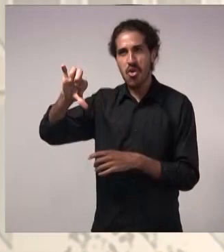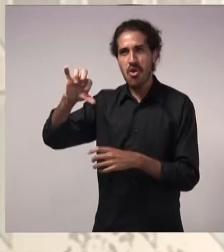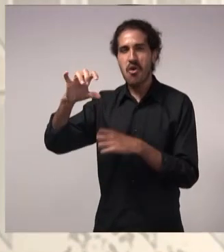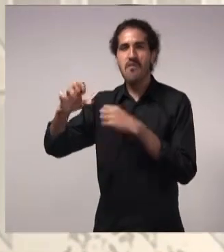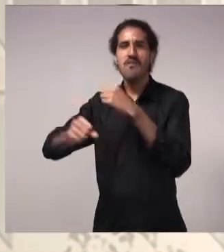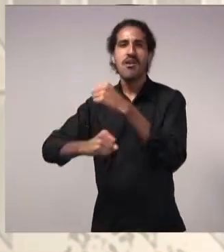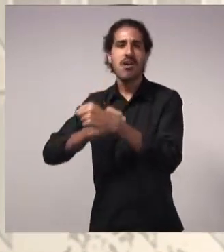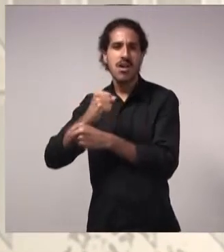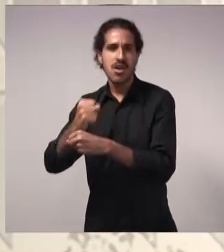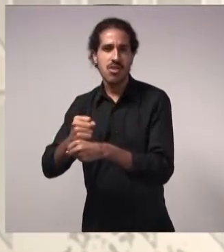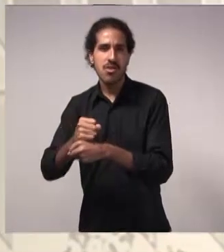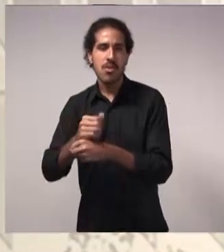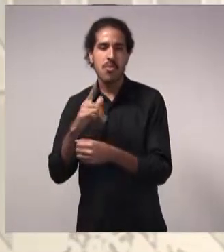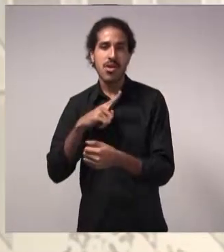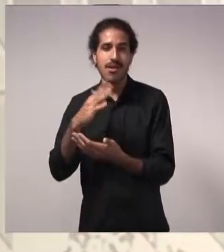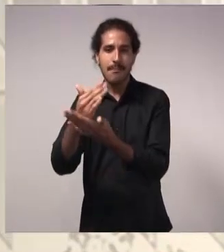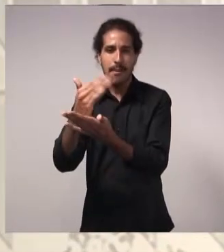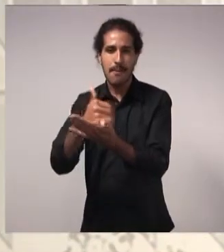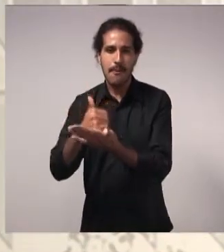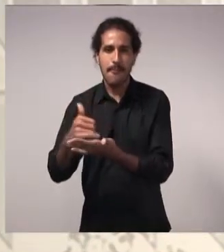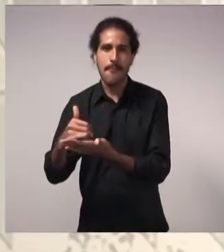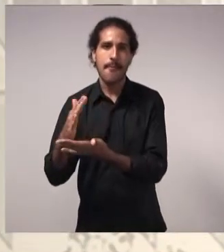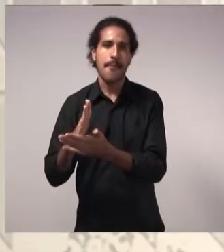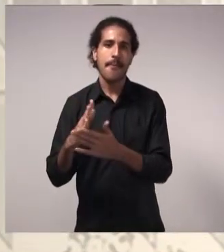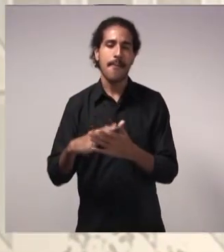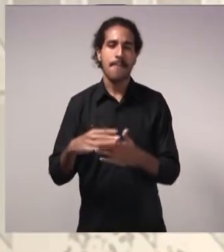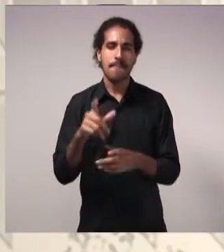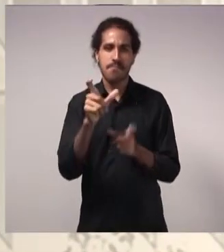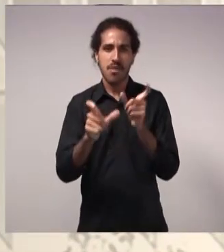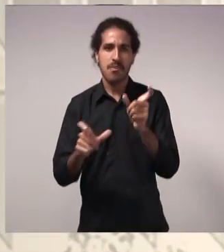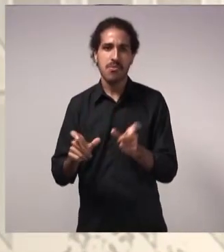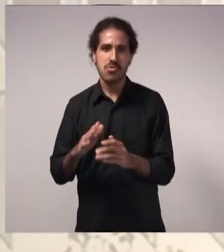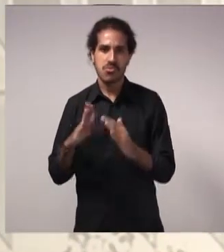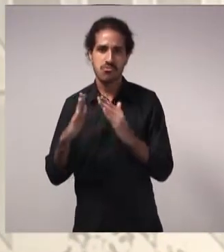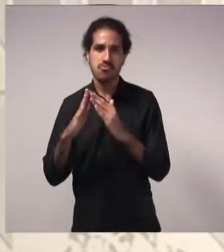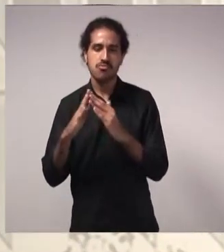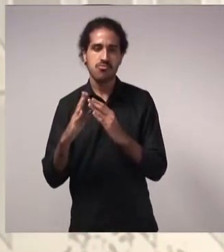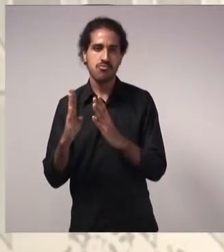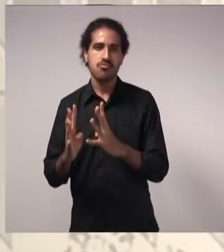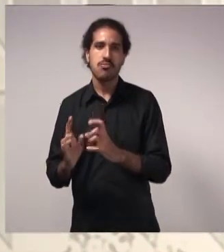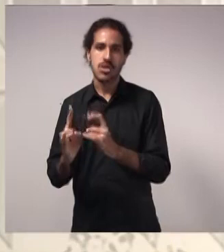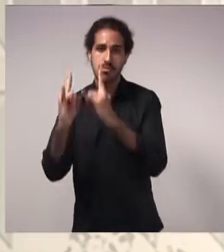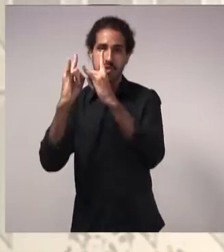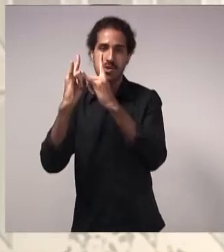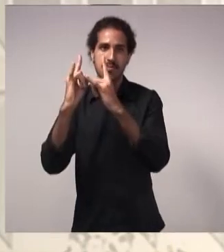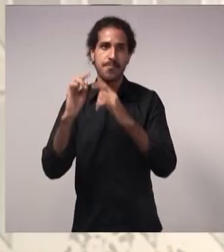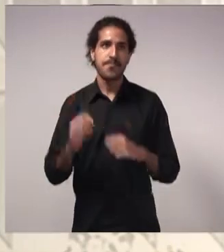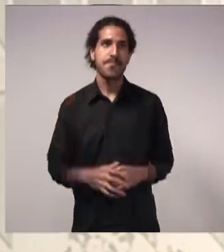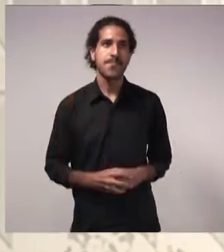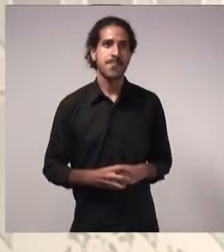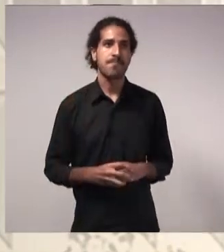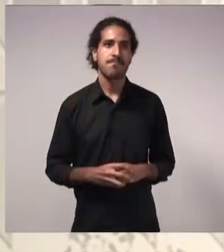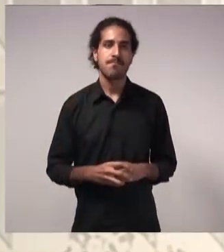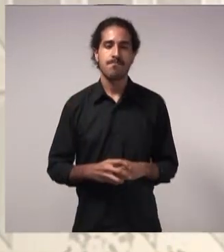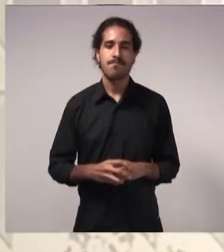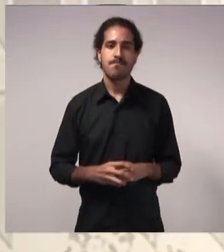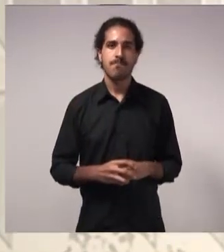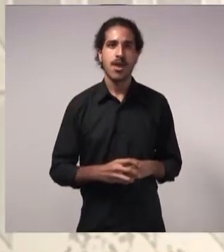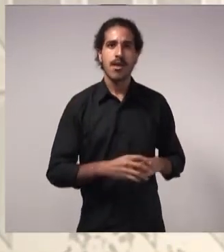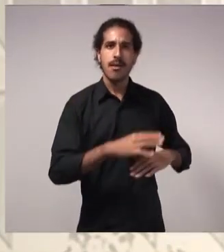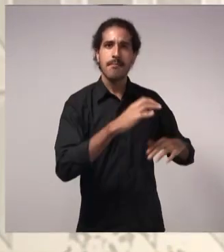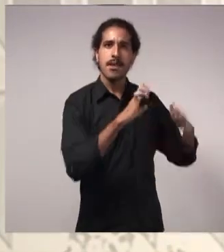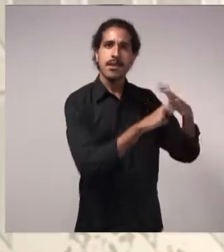rateado entre os moradores do edifício. Para a concessionária, por um lado, ela vai